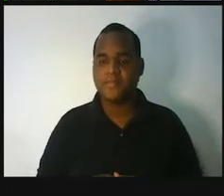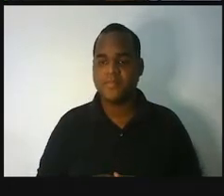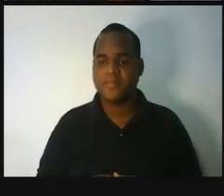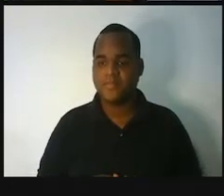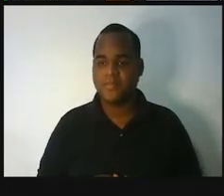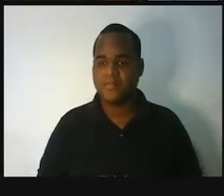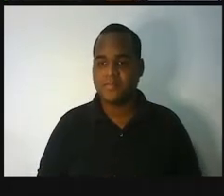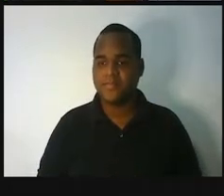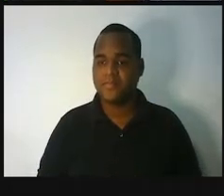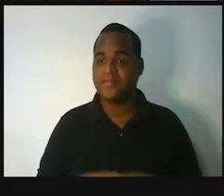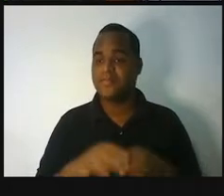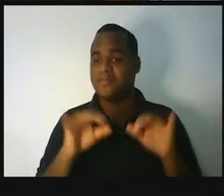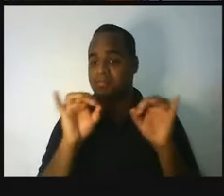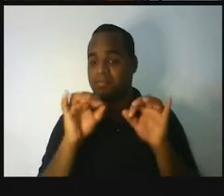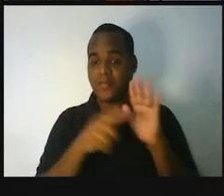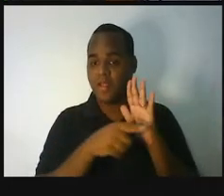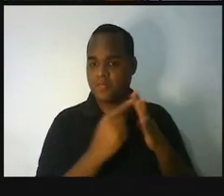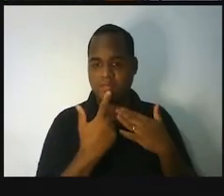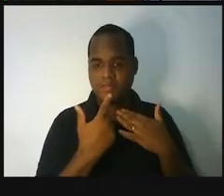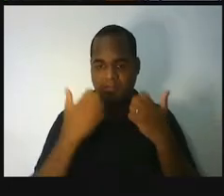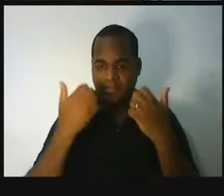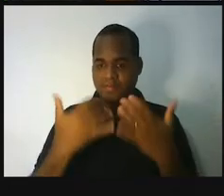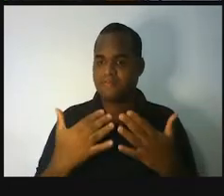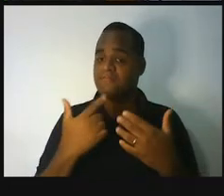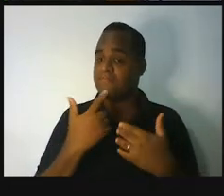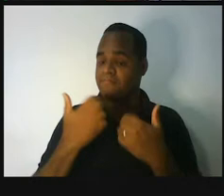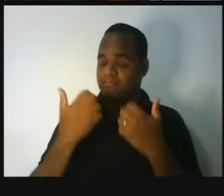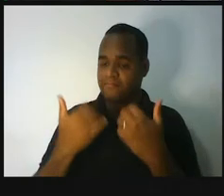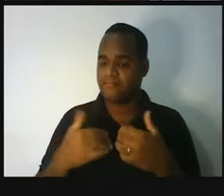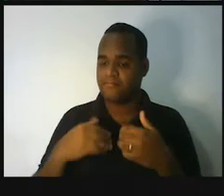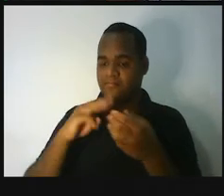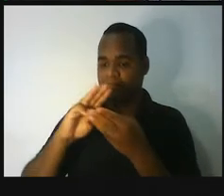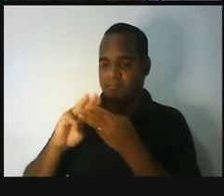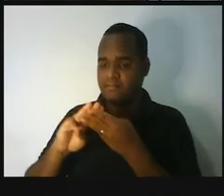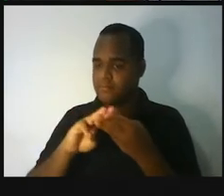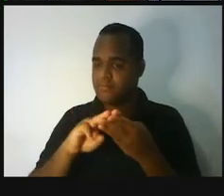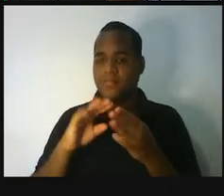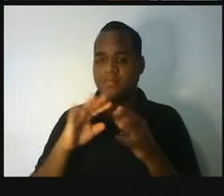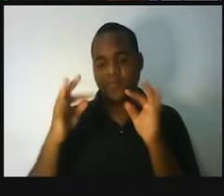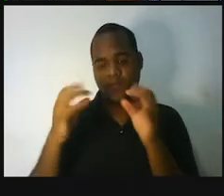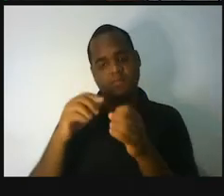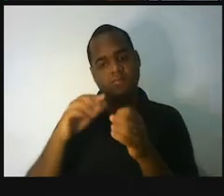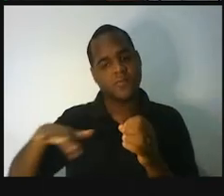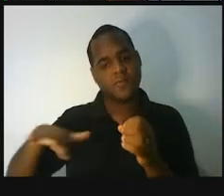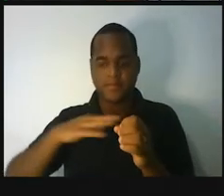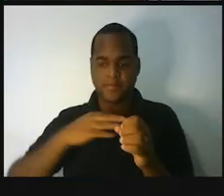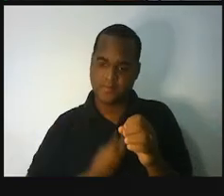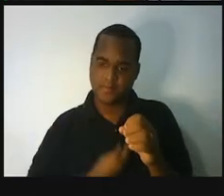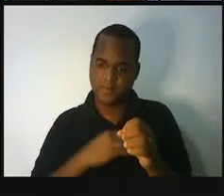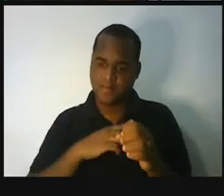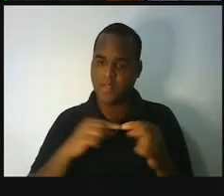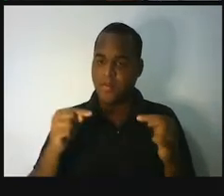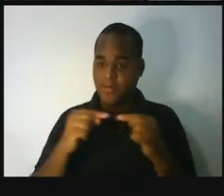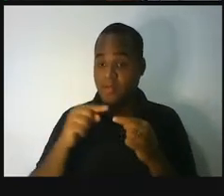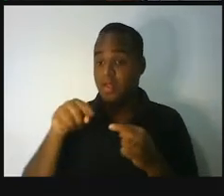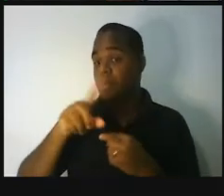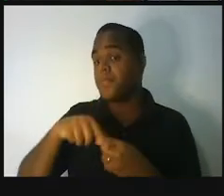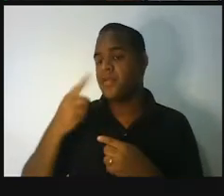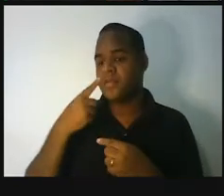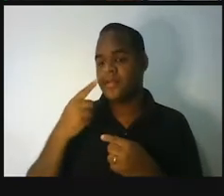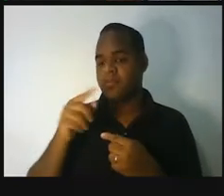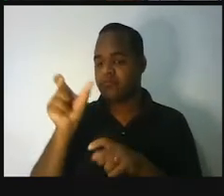No episódio anterior a esse, eu disse que a matemática sempre esteve em nós. Quando falo nós, me refiro aos seres humanos.